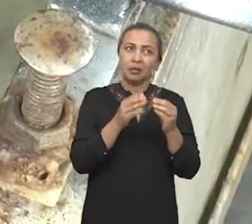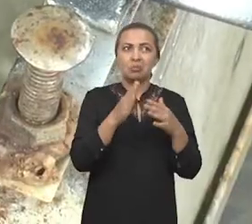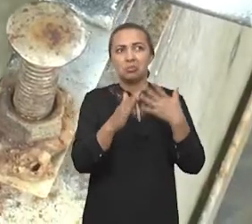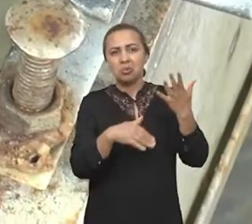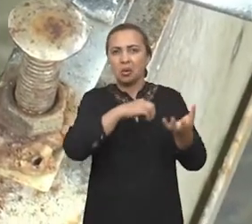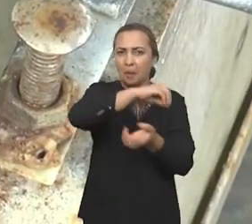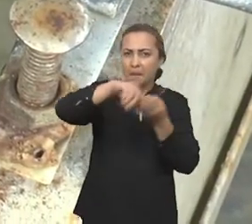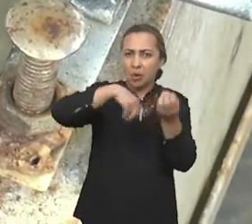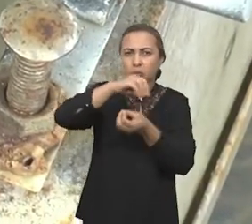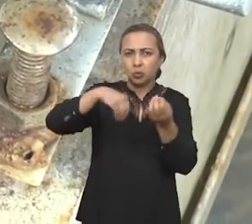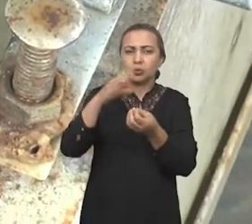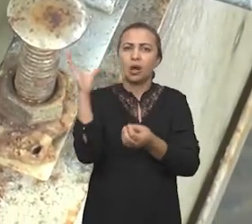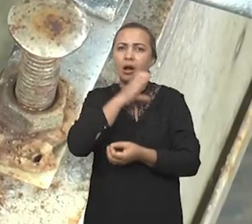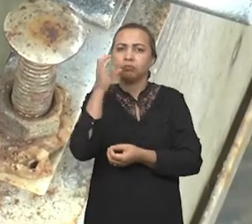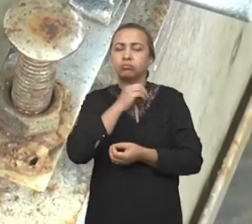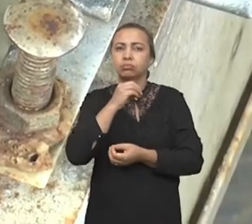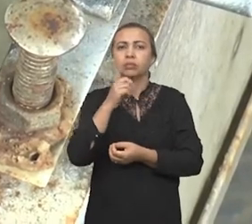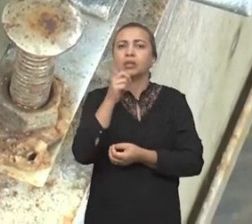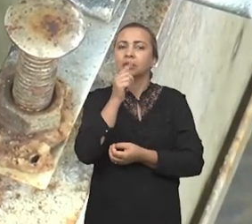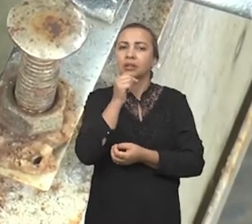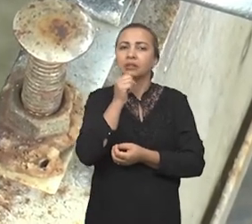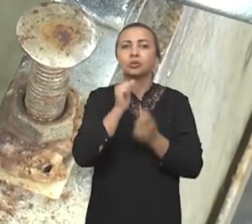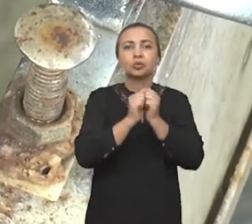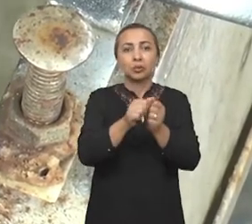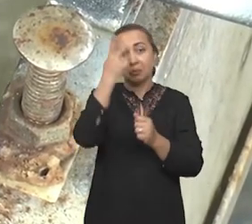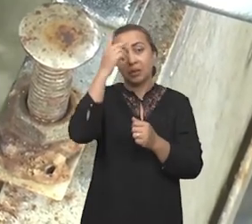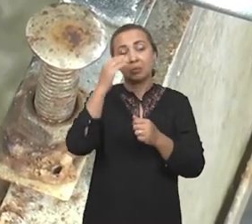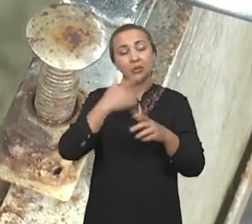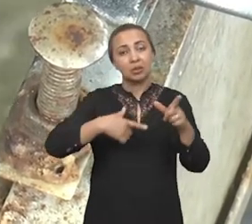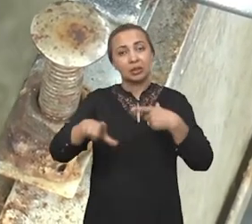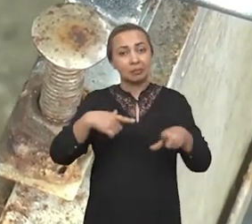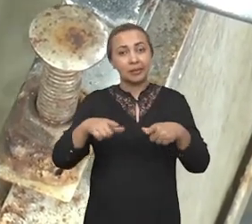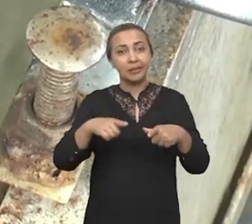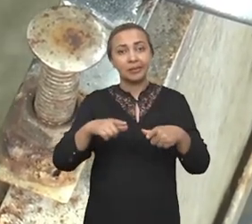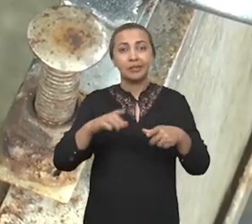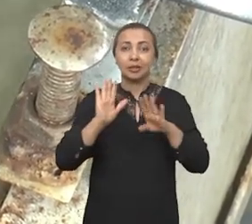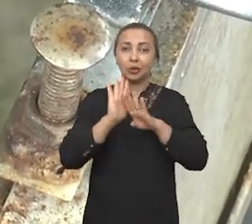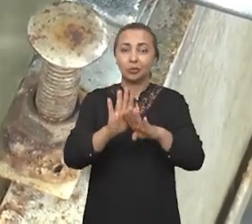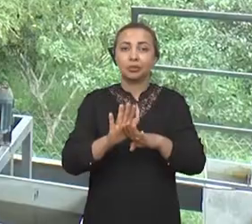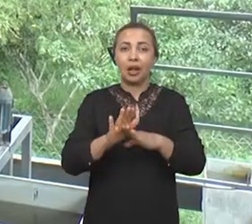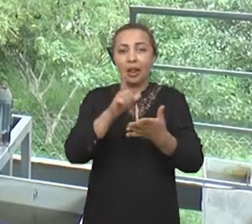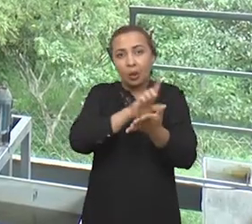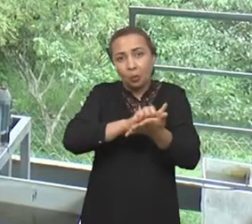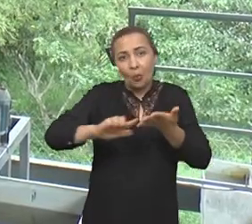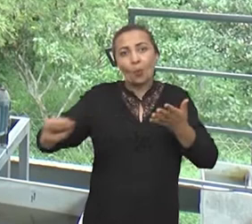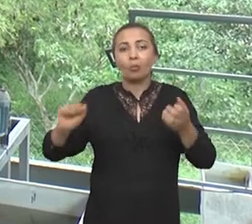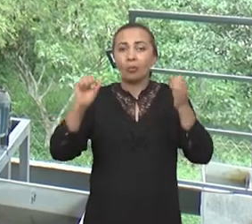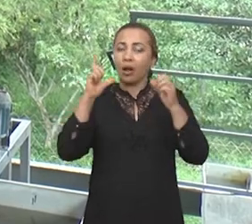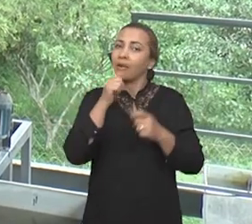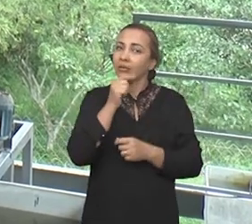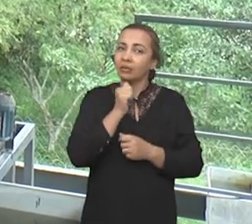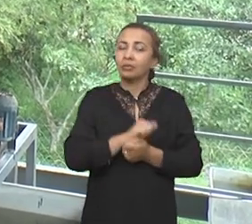durante uma mistura rápida da água com ele para que ele possa agir nas impurezas presentes na água e causar a sua